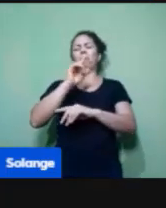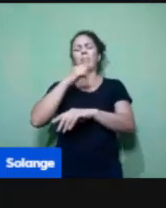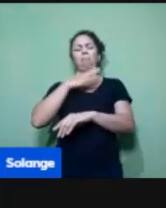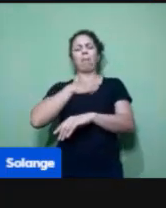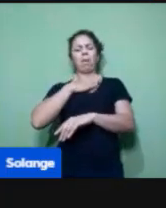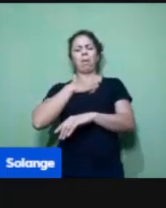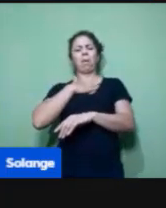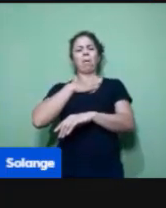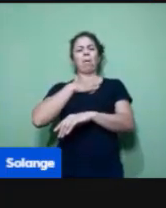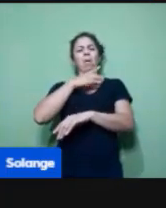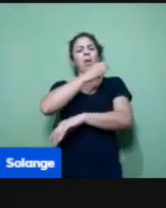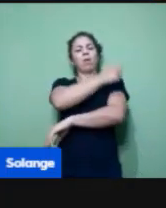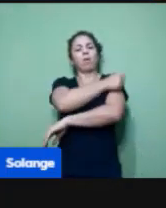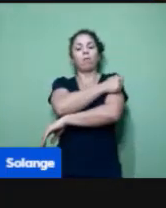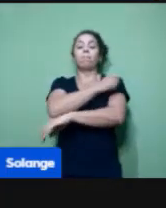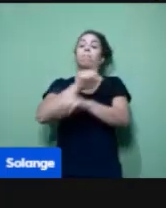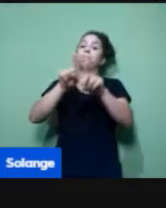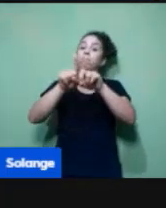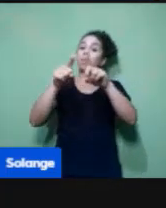momento, gente,